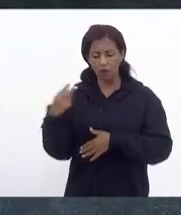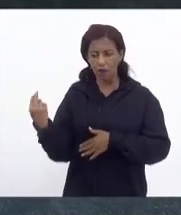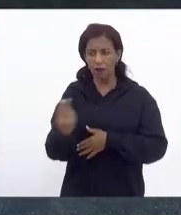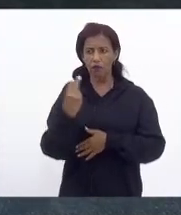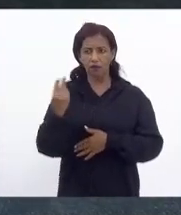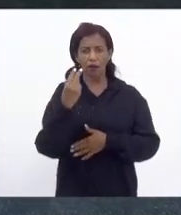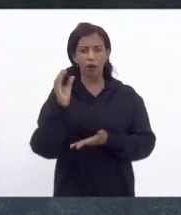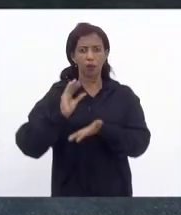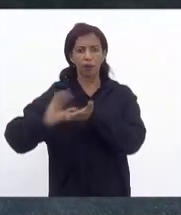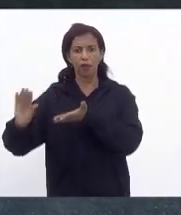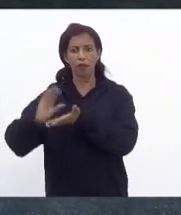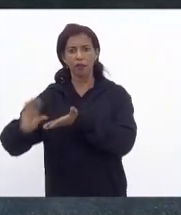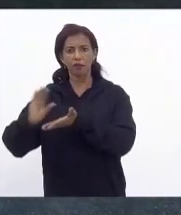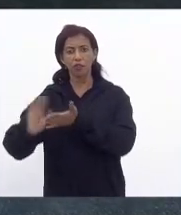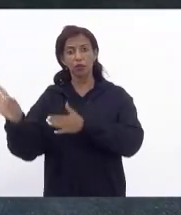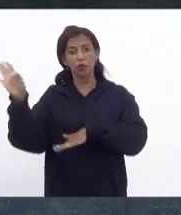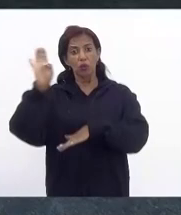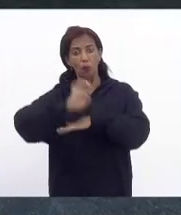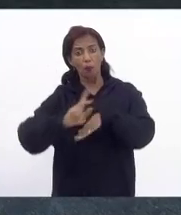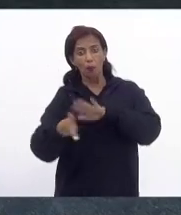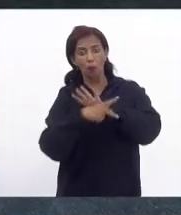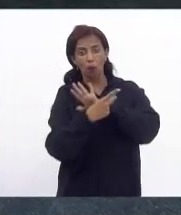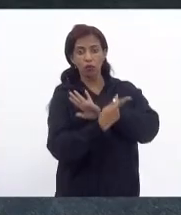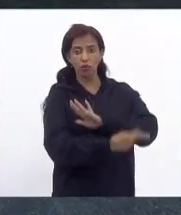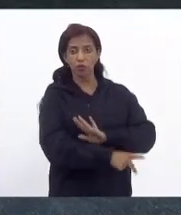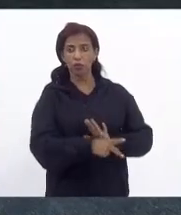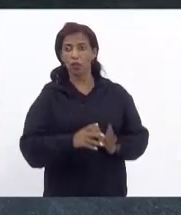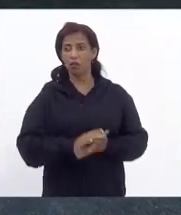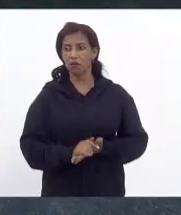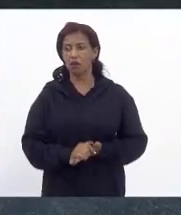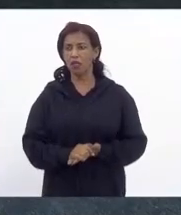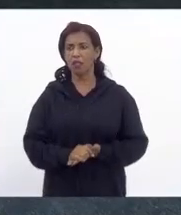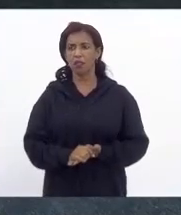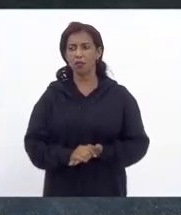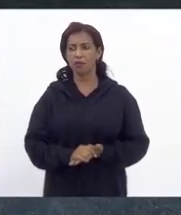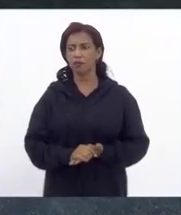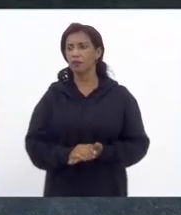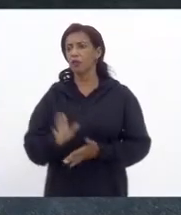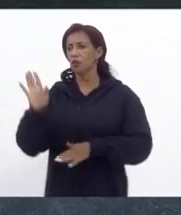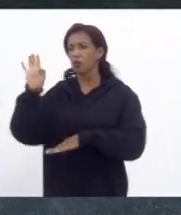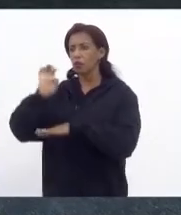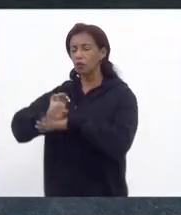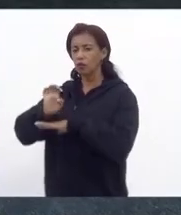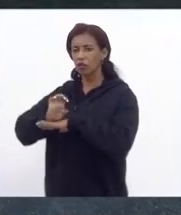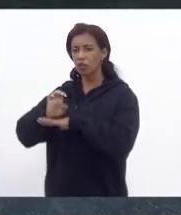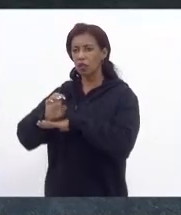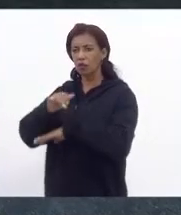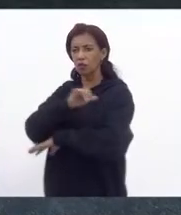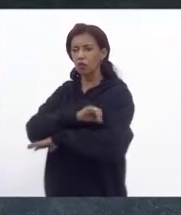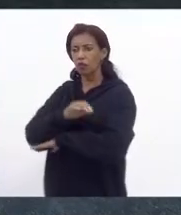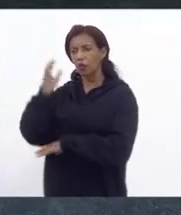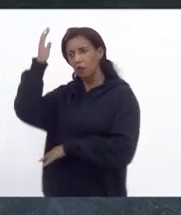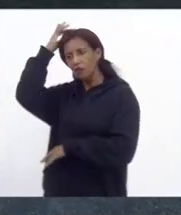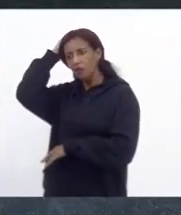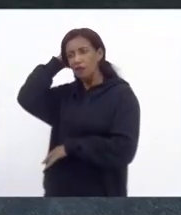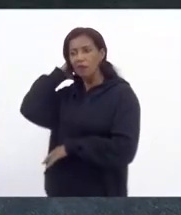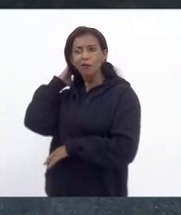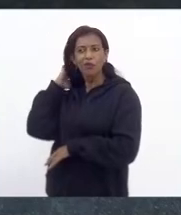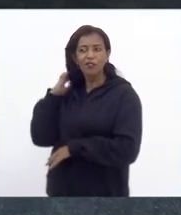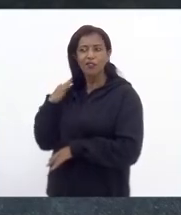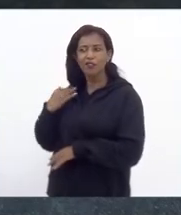para investimentos no estado porque é preciso entender uma coisa o estado do Rio de Janeiro é o Brasil